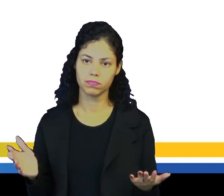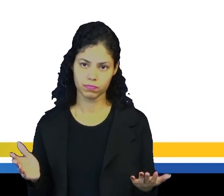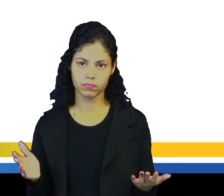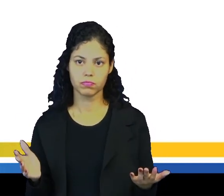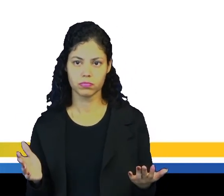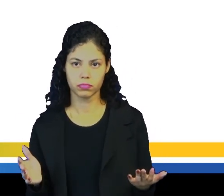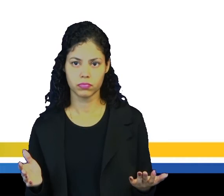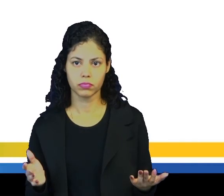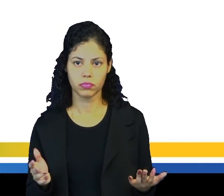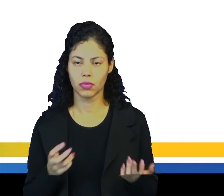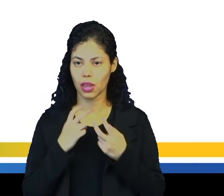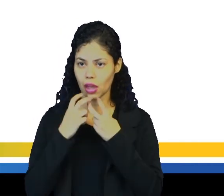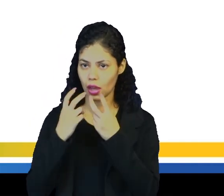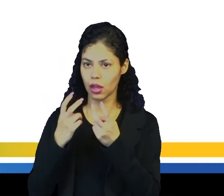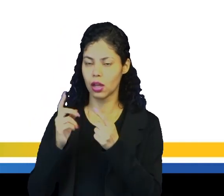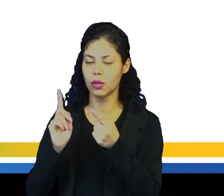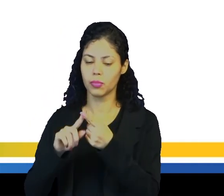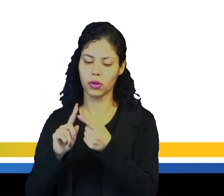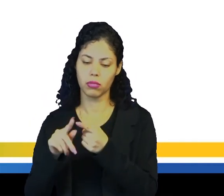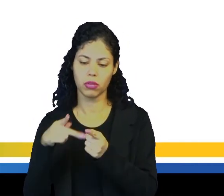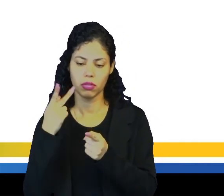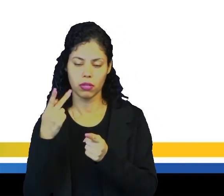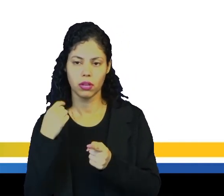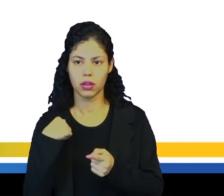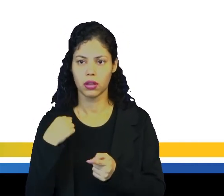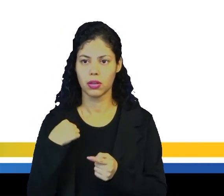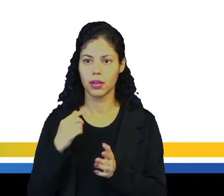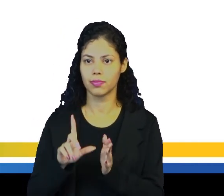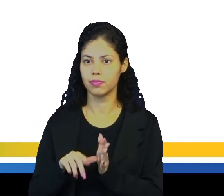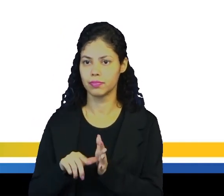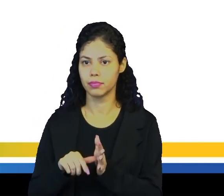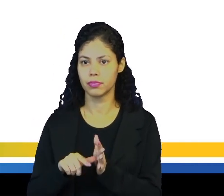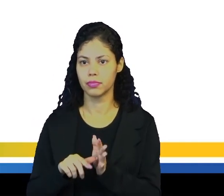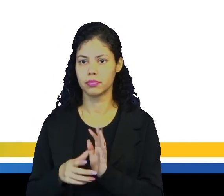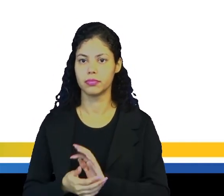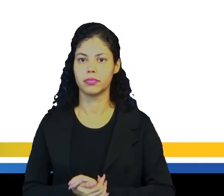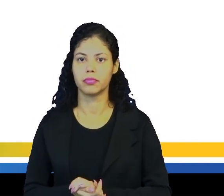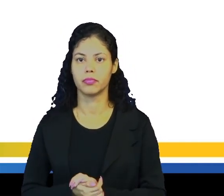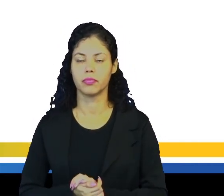Shivam gritou. Por que você não me disse que eu estava atrasado?